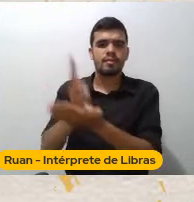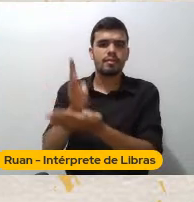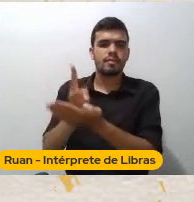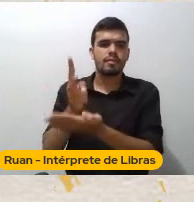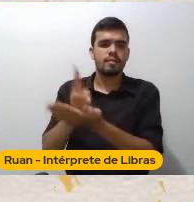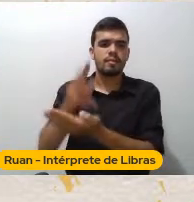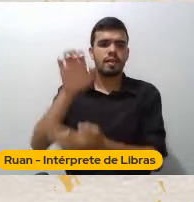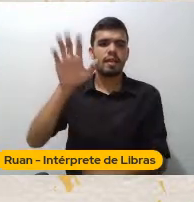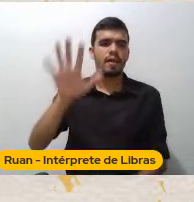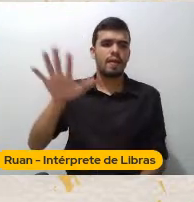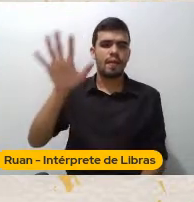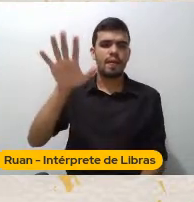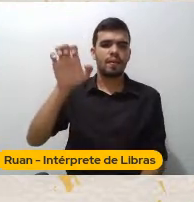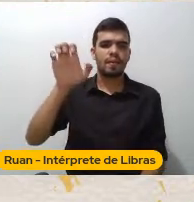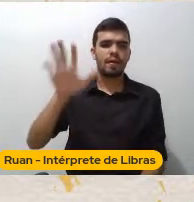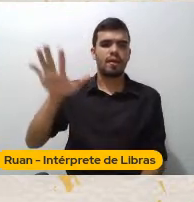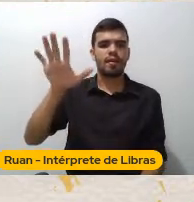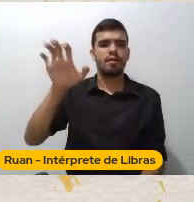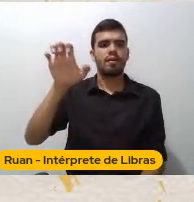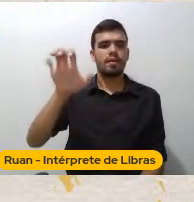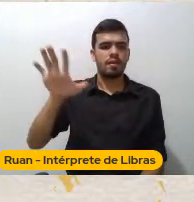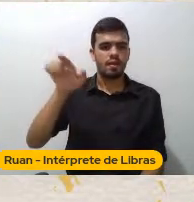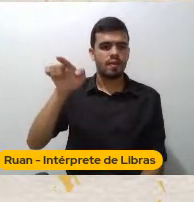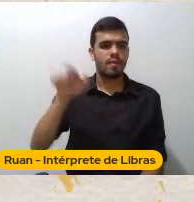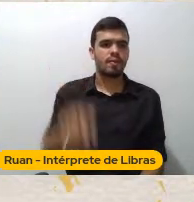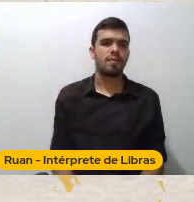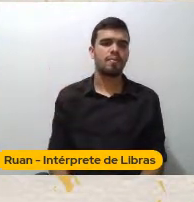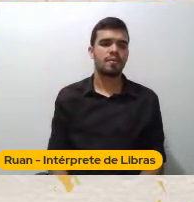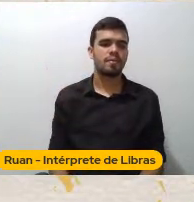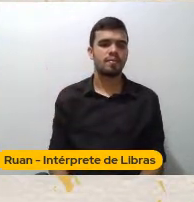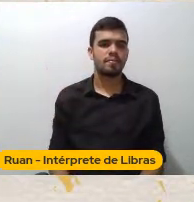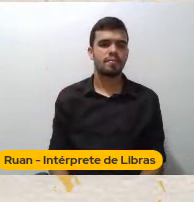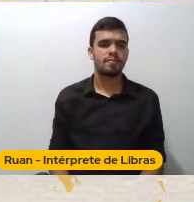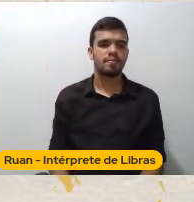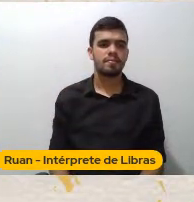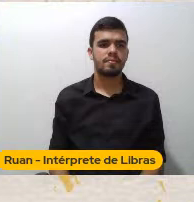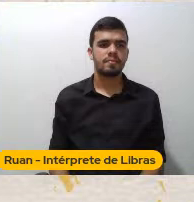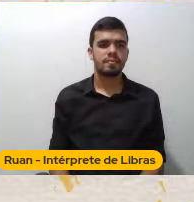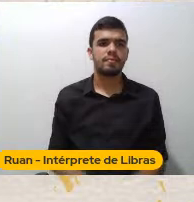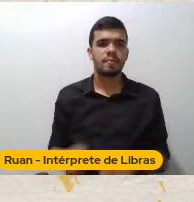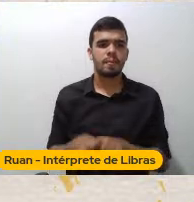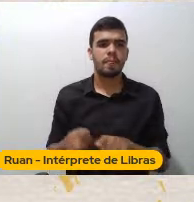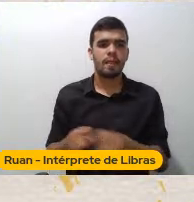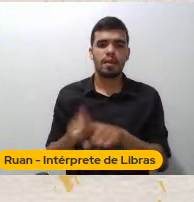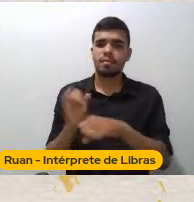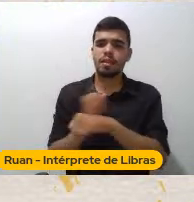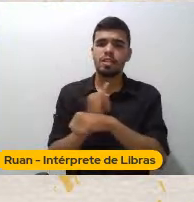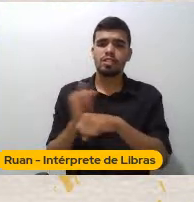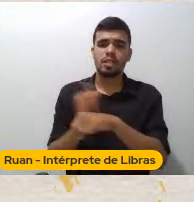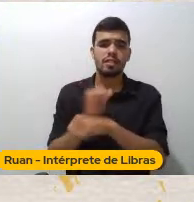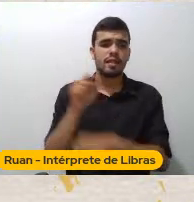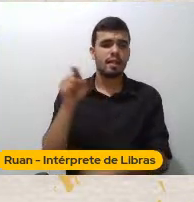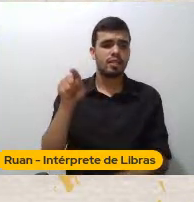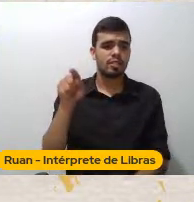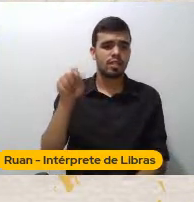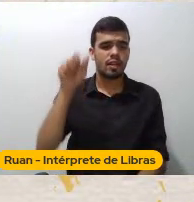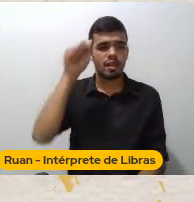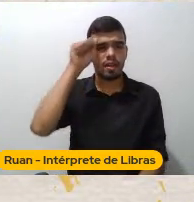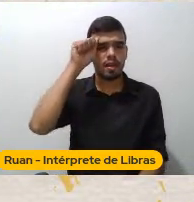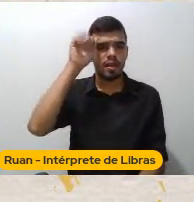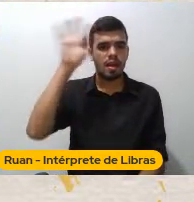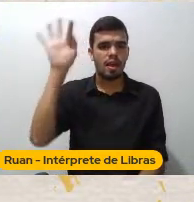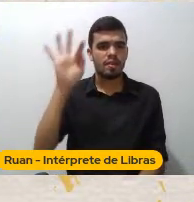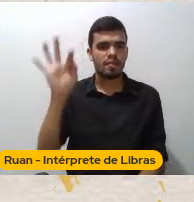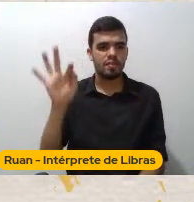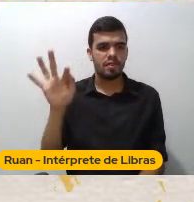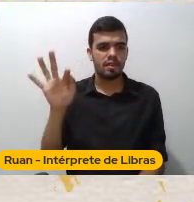numa estratégia De neocolonização Neocolonização Da África Neocolonização Da